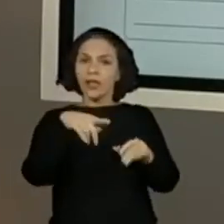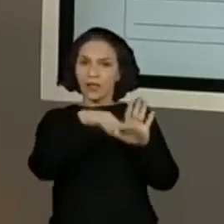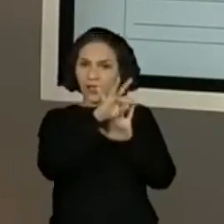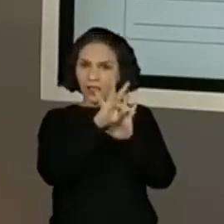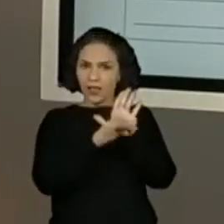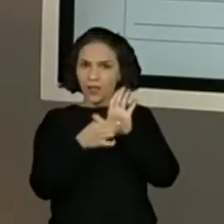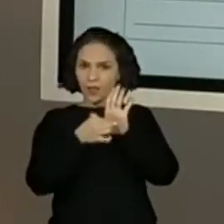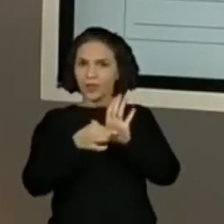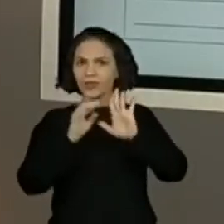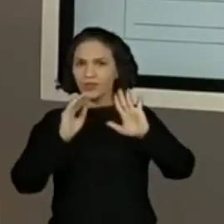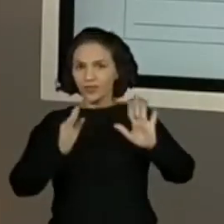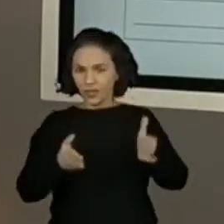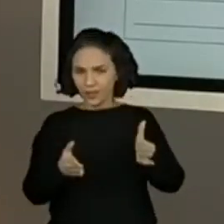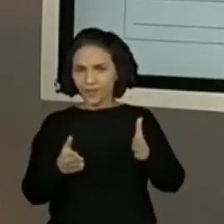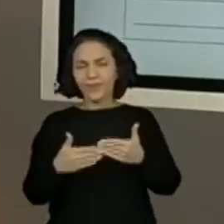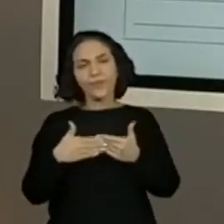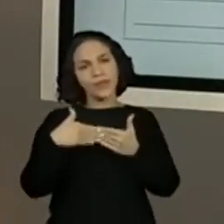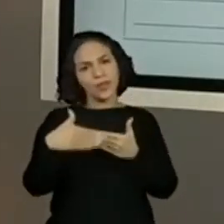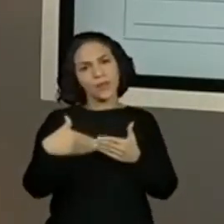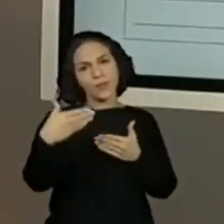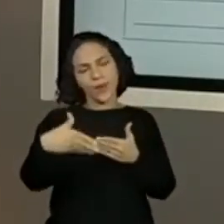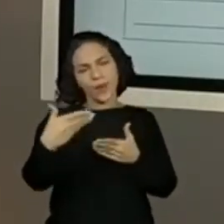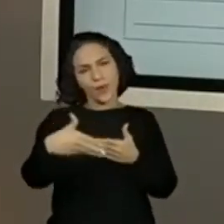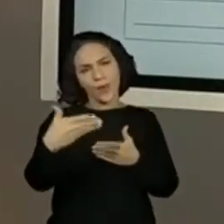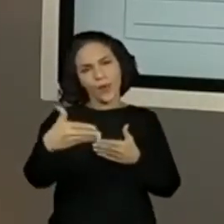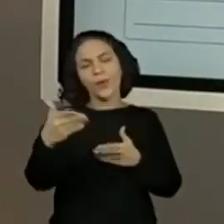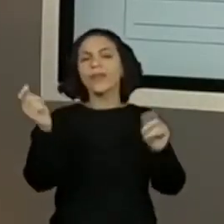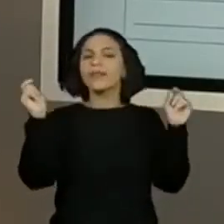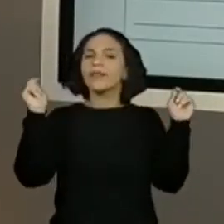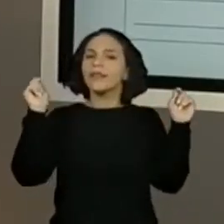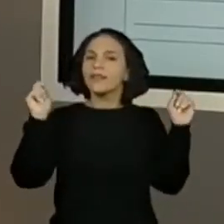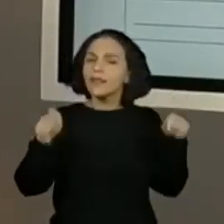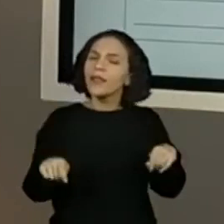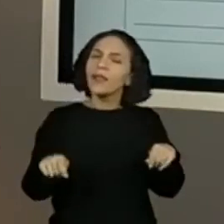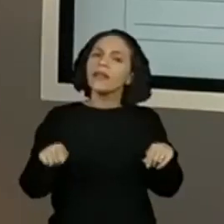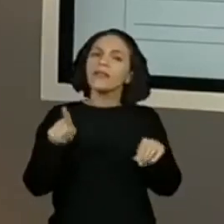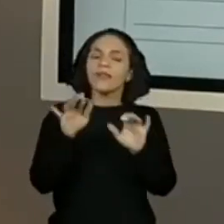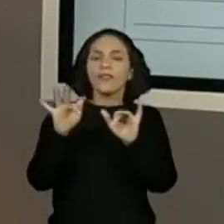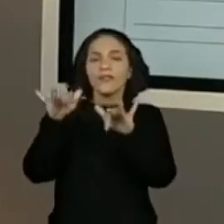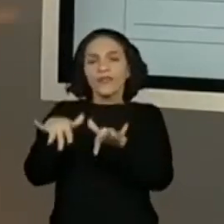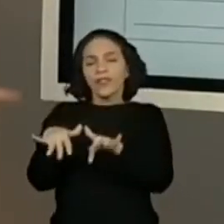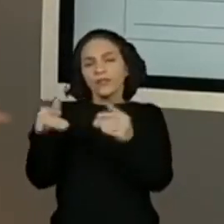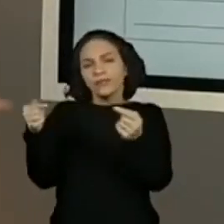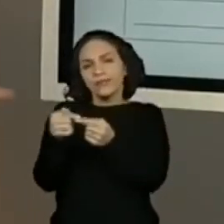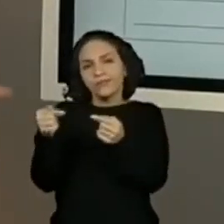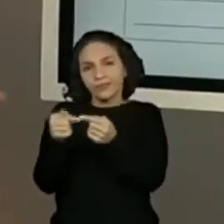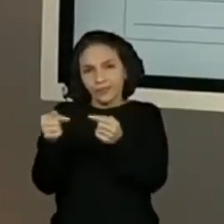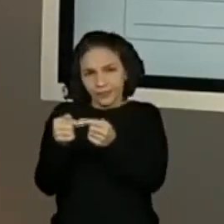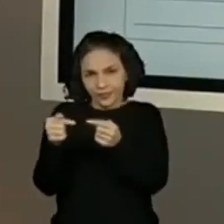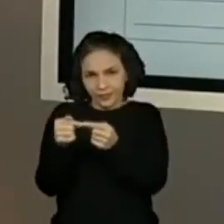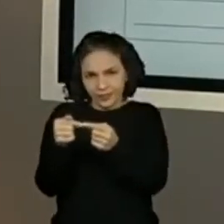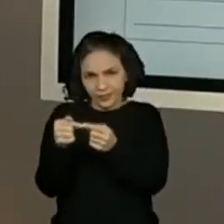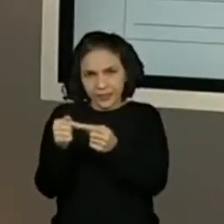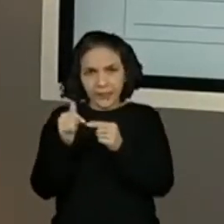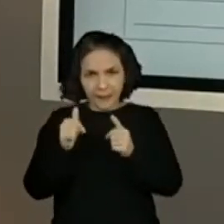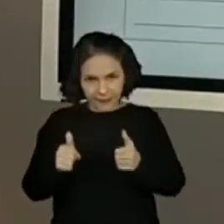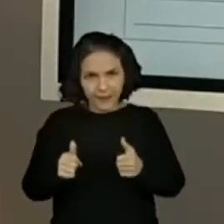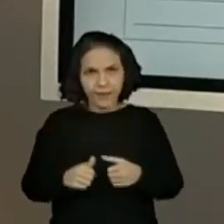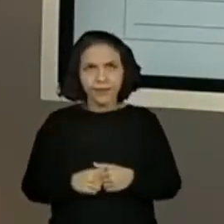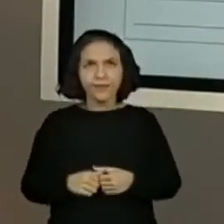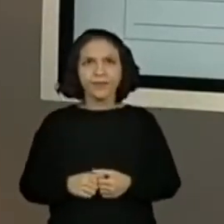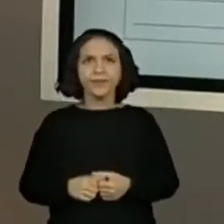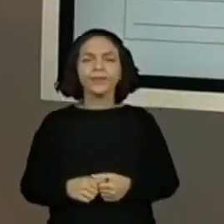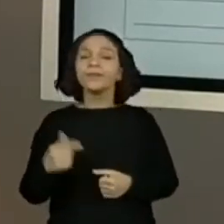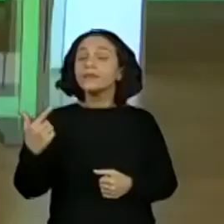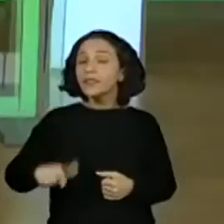conhecidos, porque a gente vai ter condições de fazer aí um final de conto coerente com o que já está na história, né? No nosso